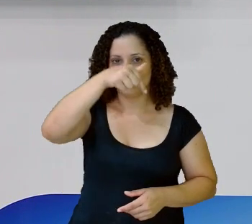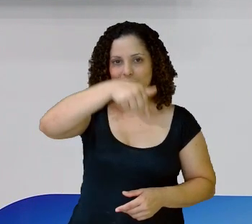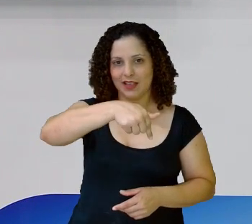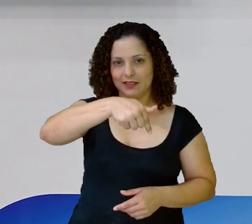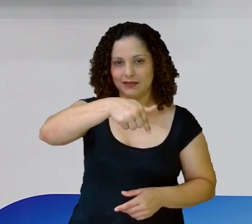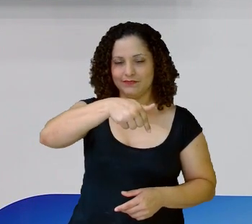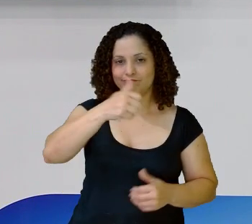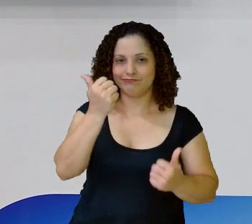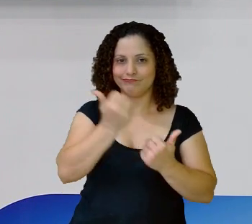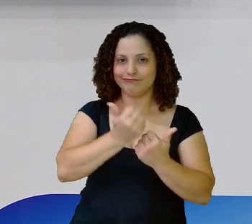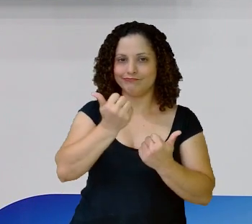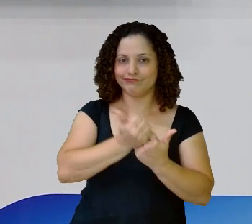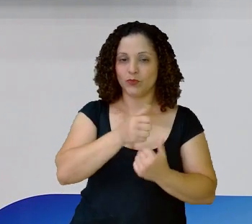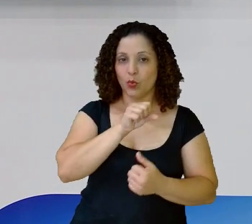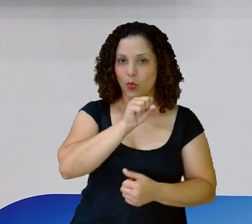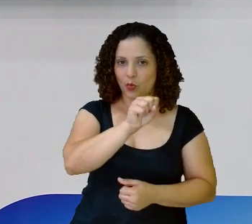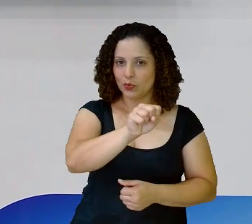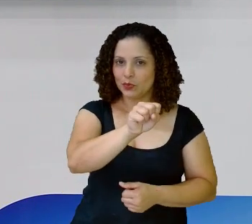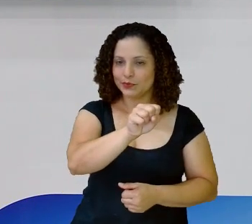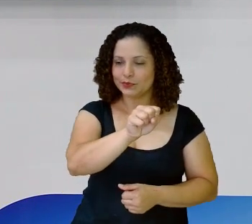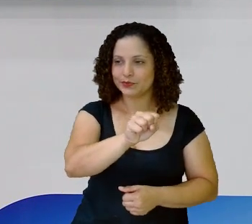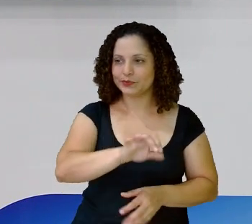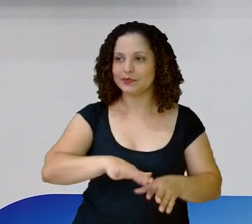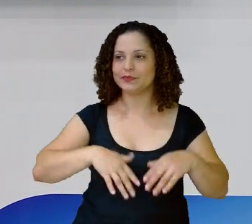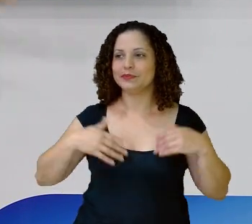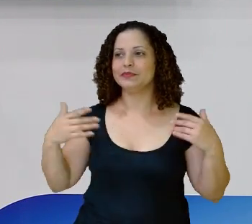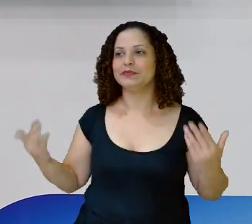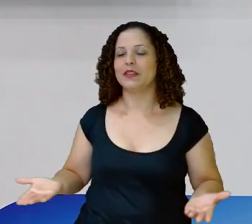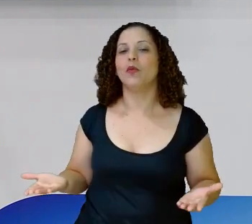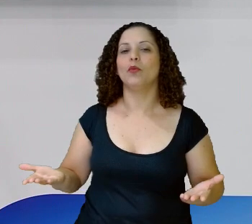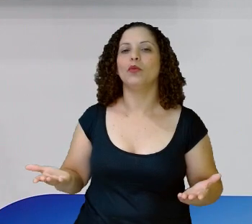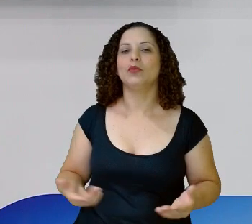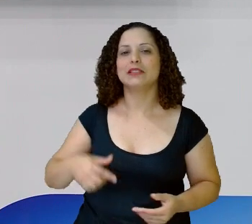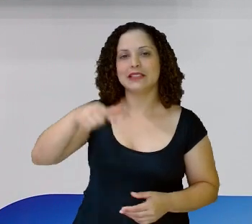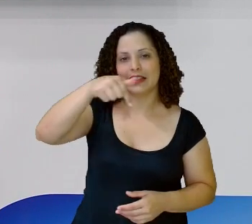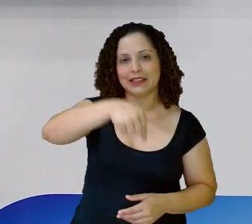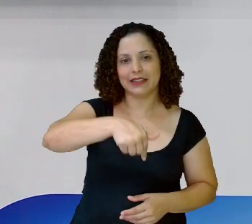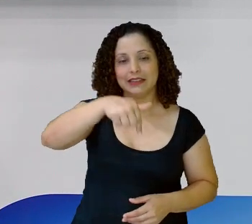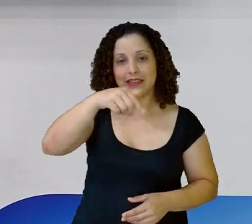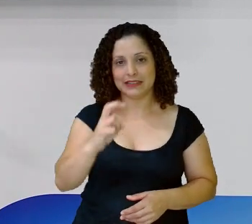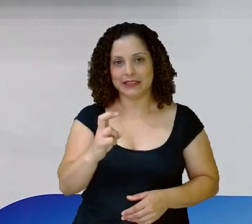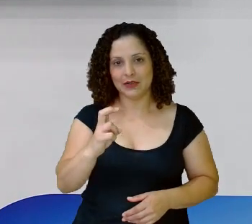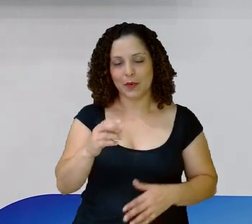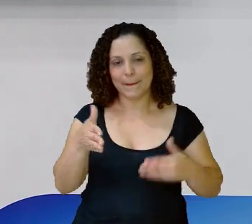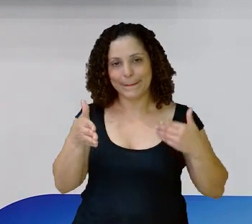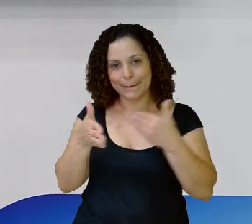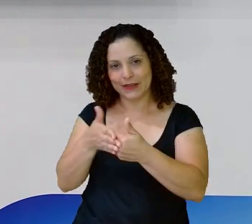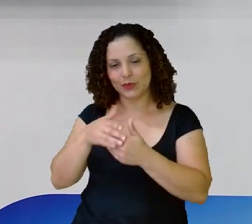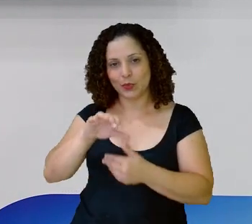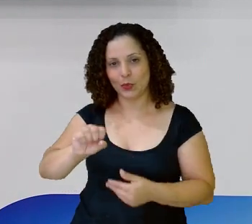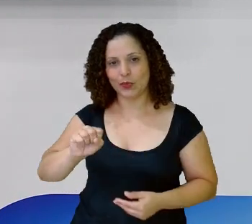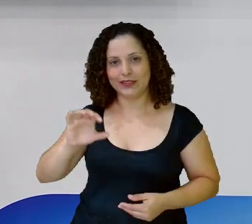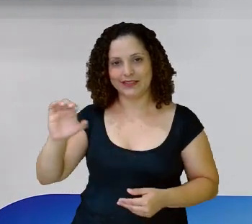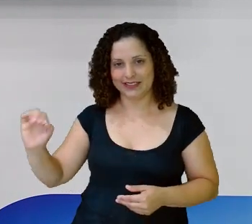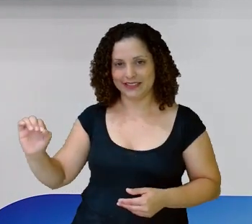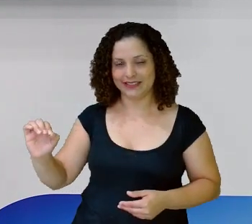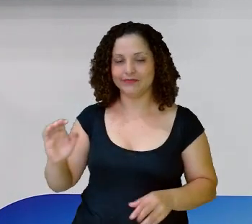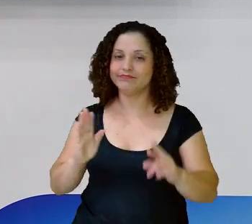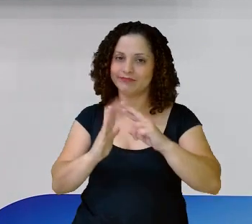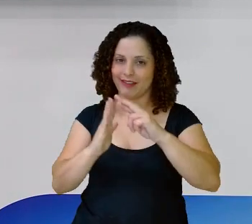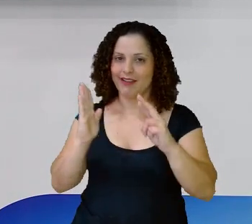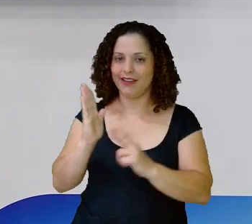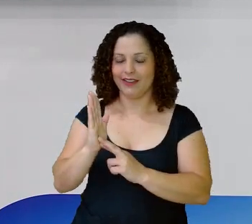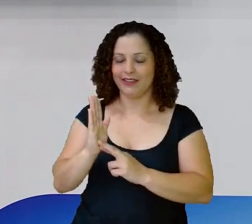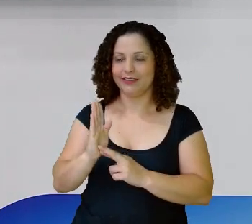esquerda Aí eu acrescentei Então 75 Está mais perto De 80 De acordo Com a regra